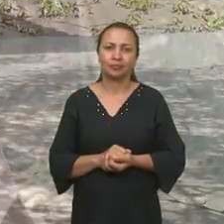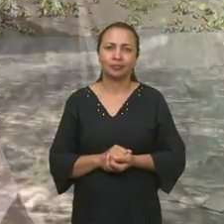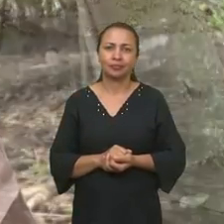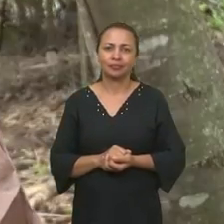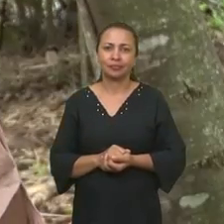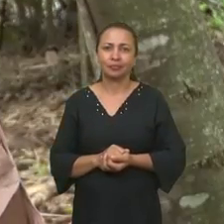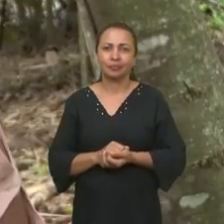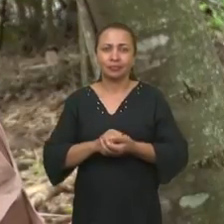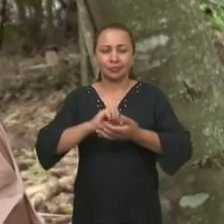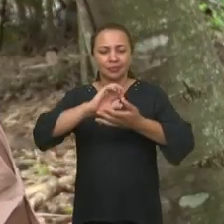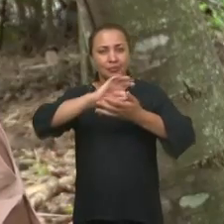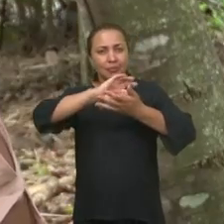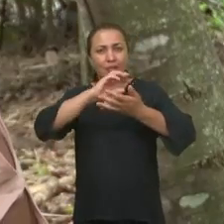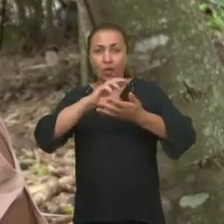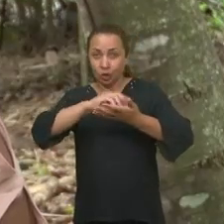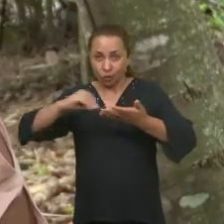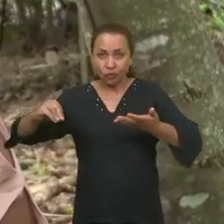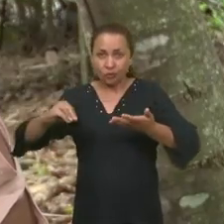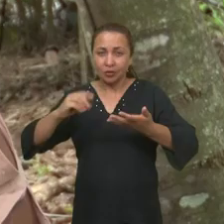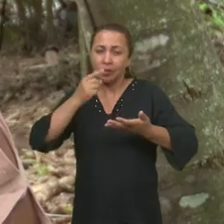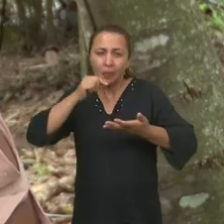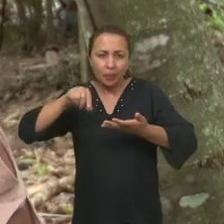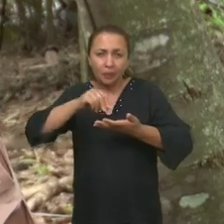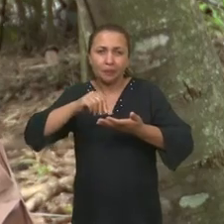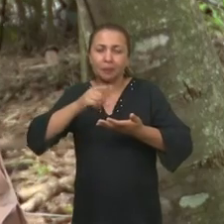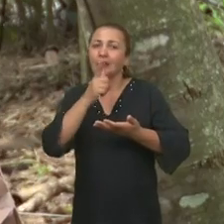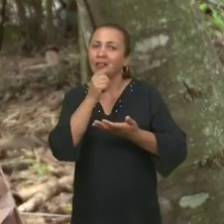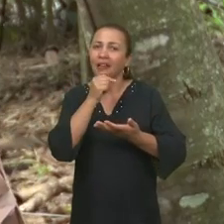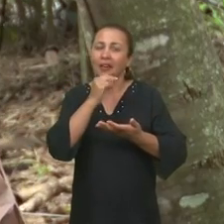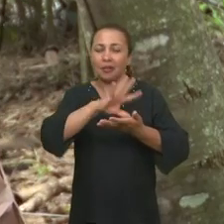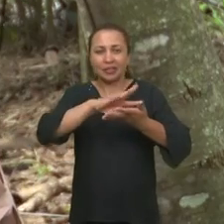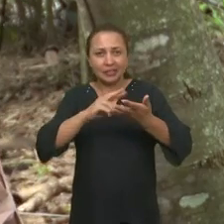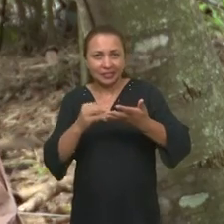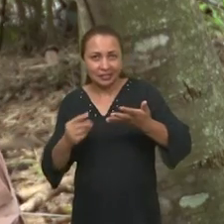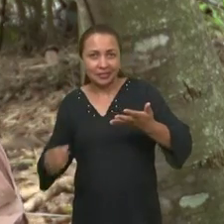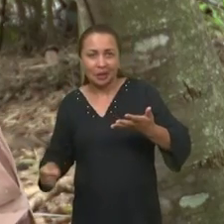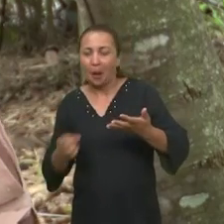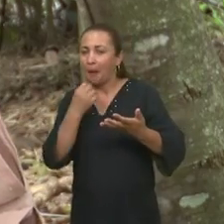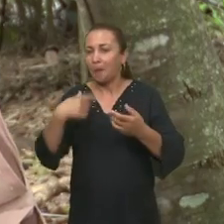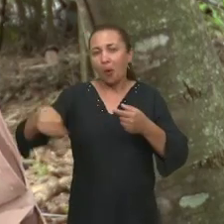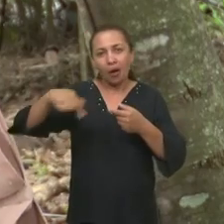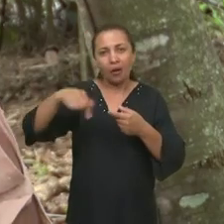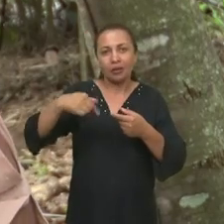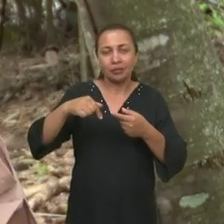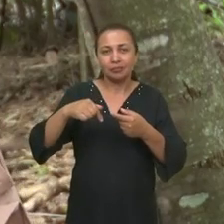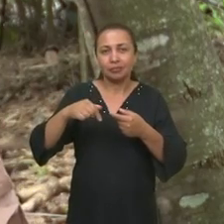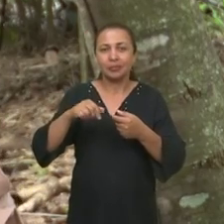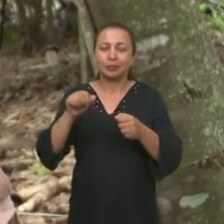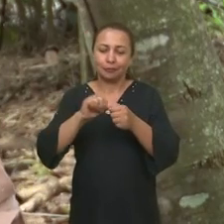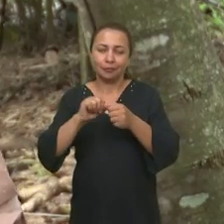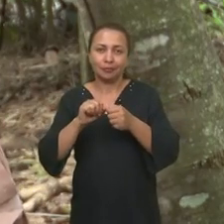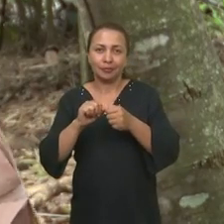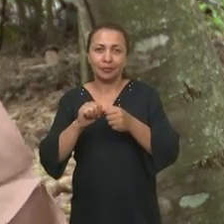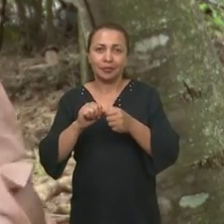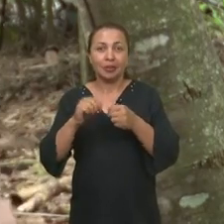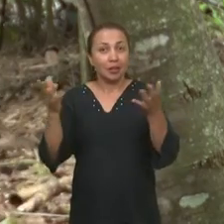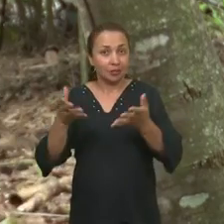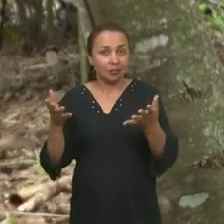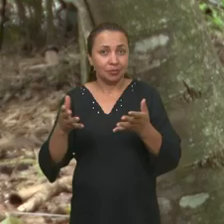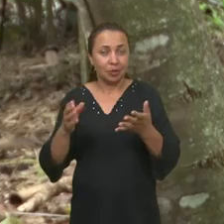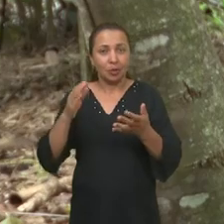estufa. Desalinizar a água é um processo físico-químico que retira dela os sais, tornando-a própria para o consumo.